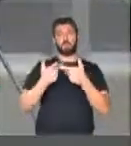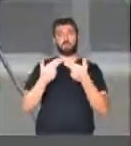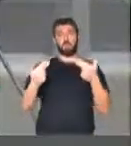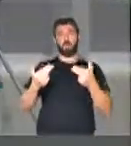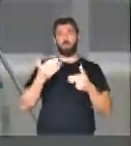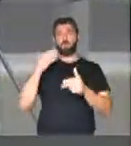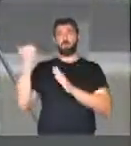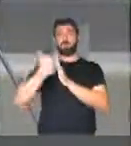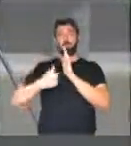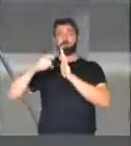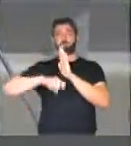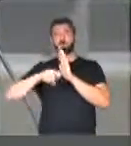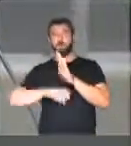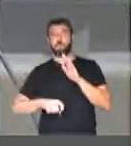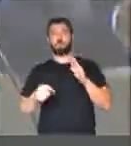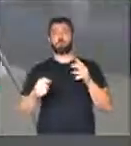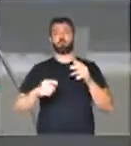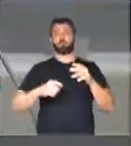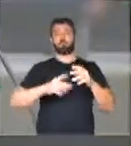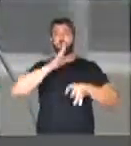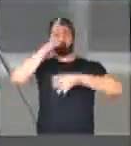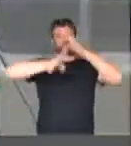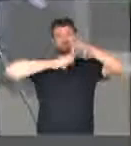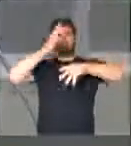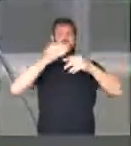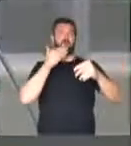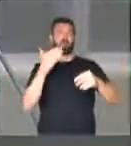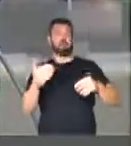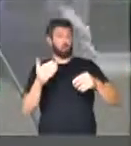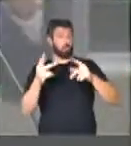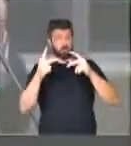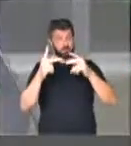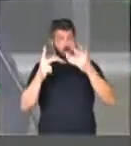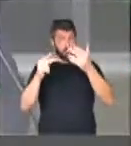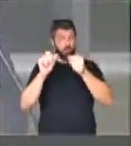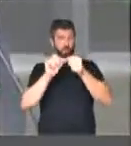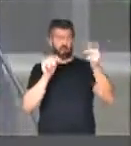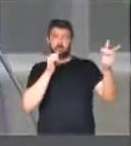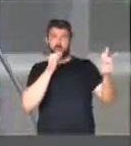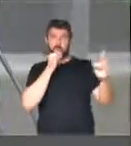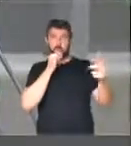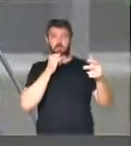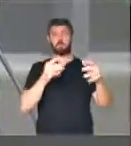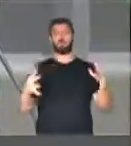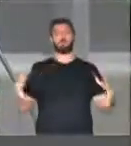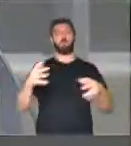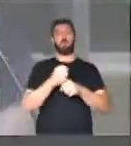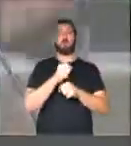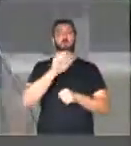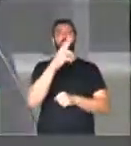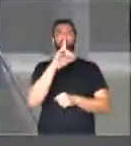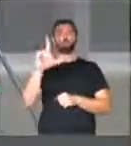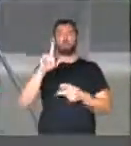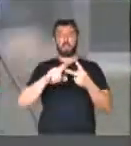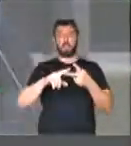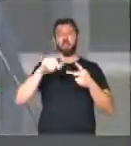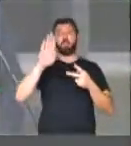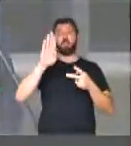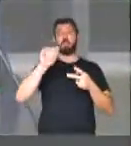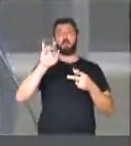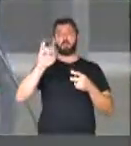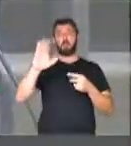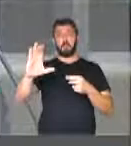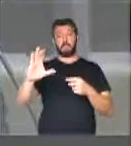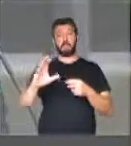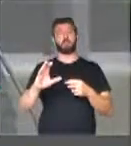benefícios fiscais dados de forma atabalhoada para favorecer, como foi feito em relação a Total, a Shell e a Bipi.